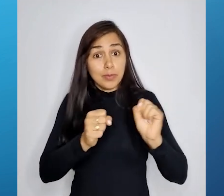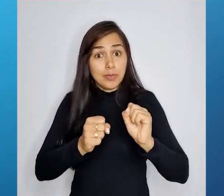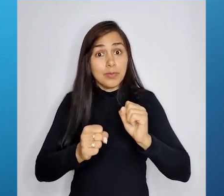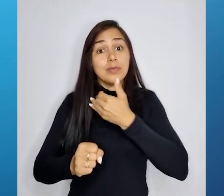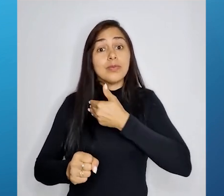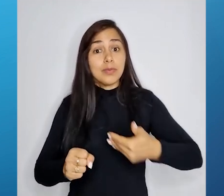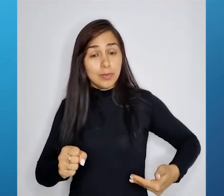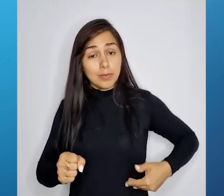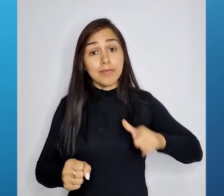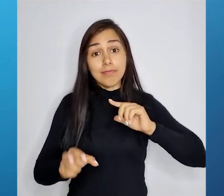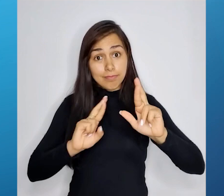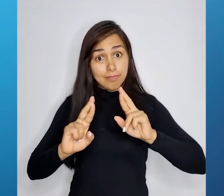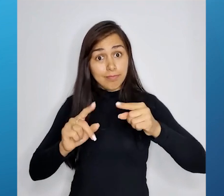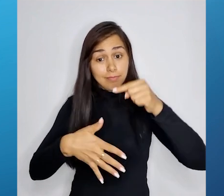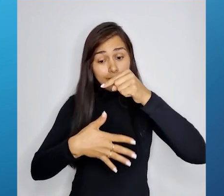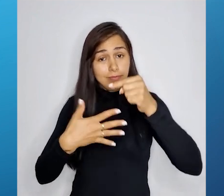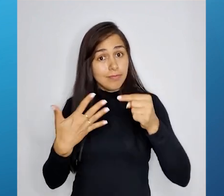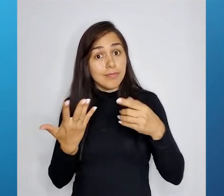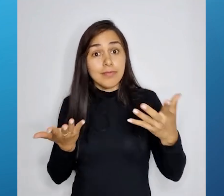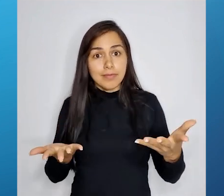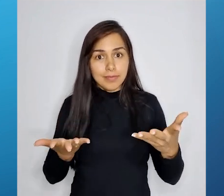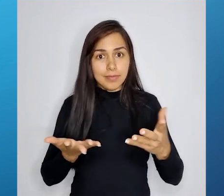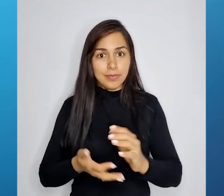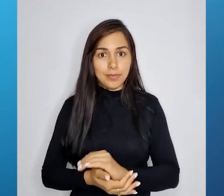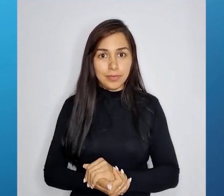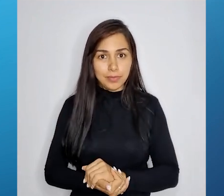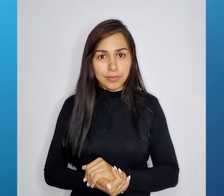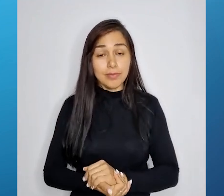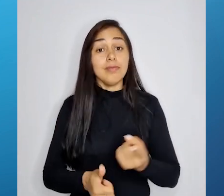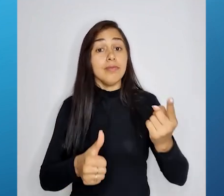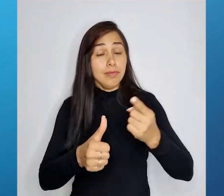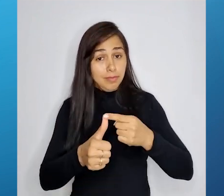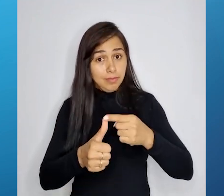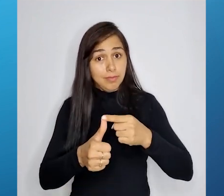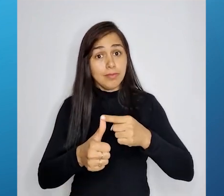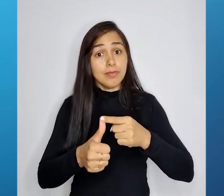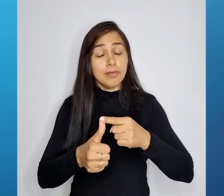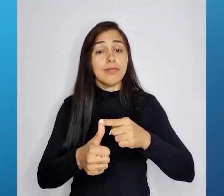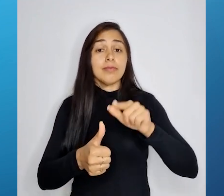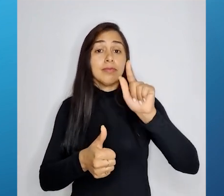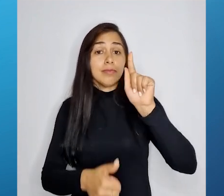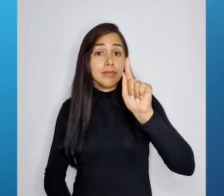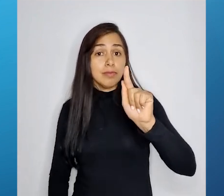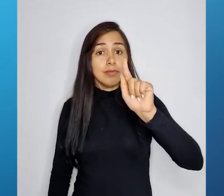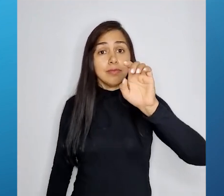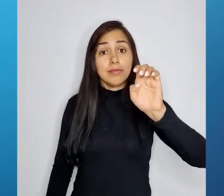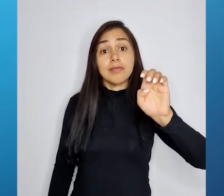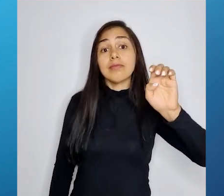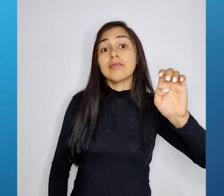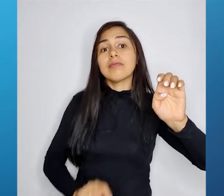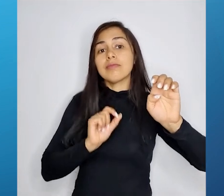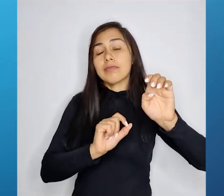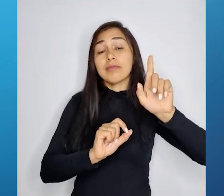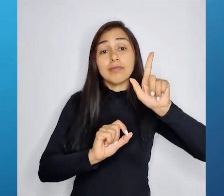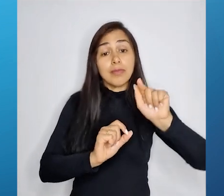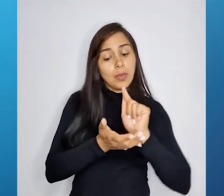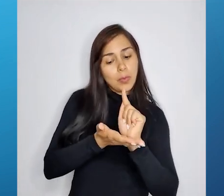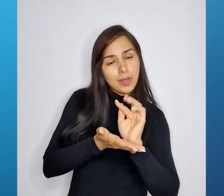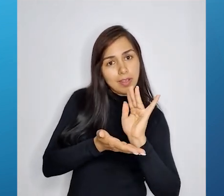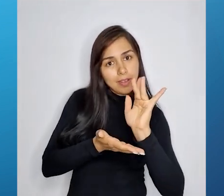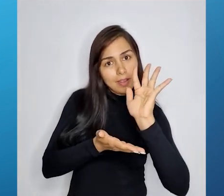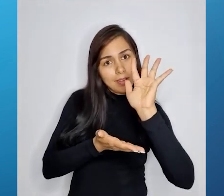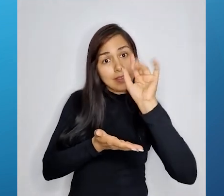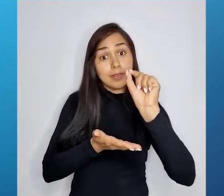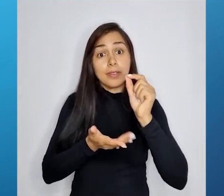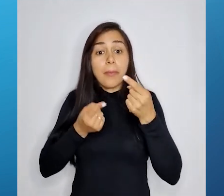relacionado a esses indicadores? Um desses indicadores é a emissão GE, que são os gases de efeito